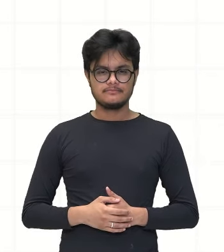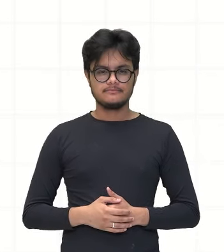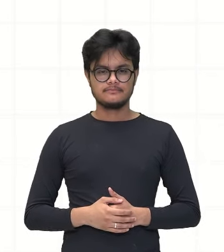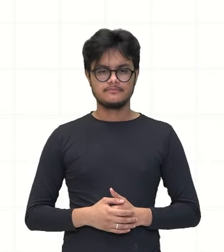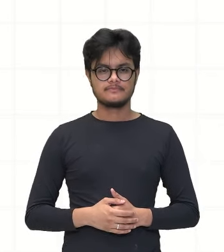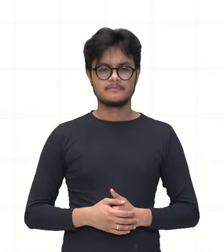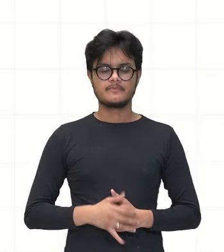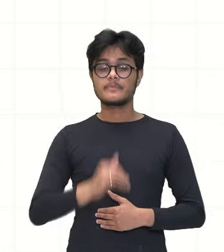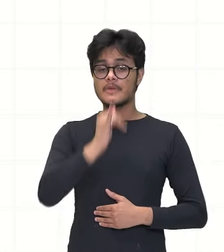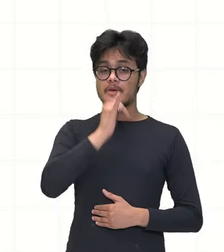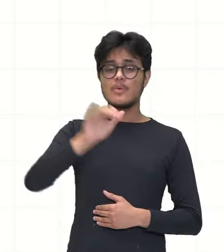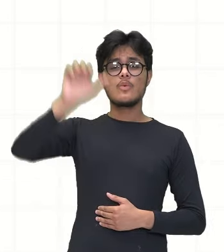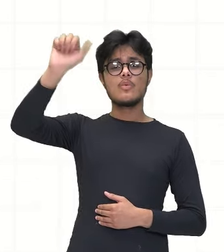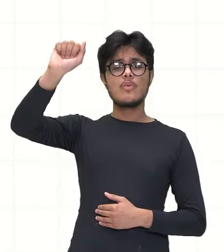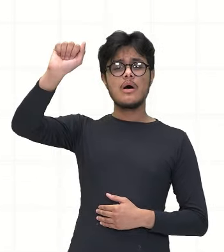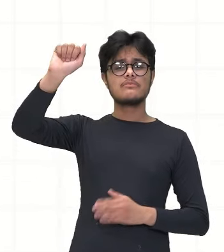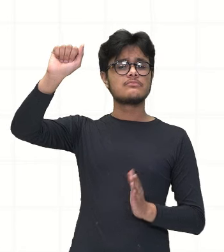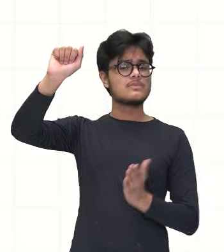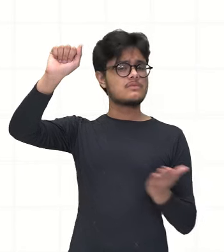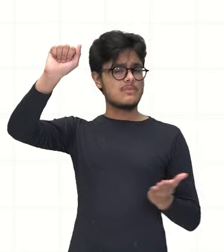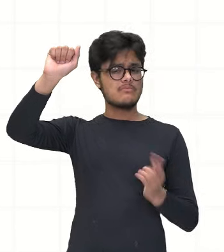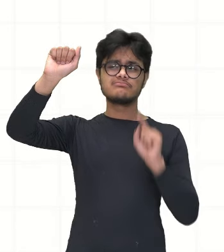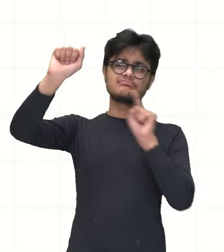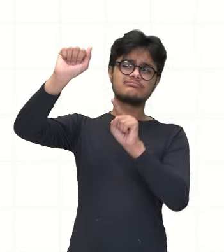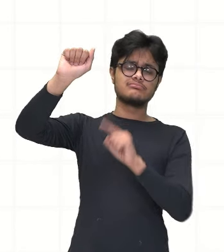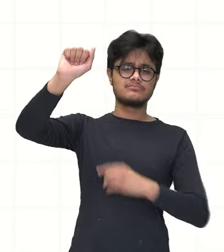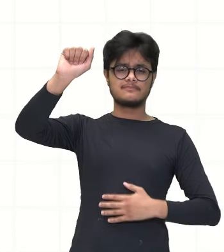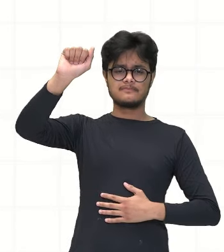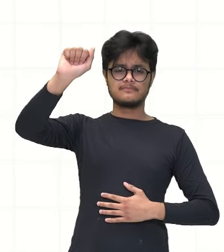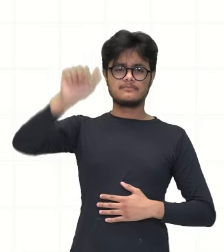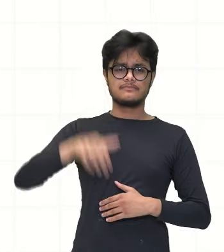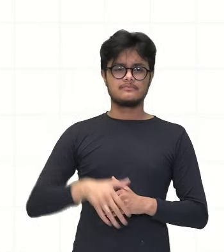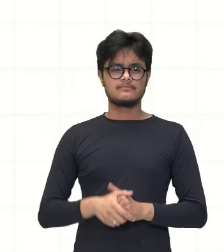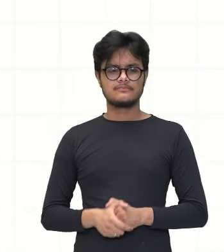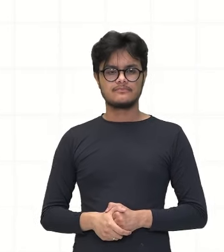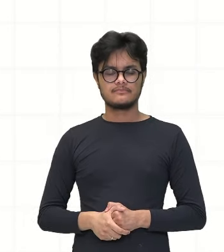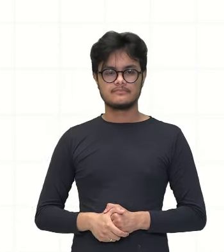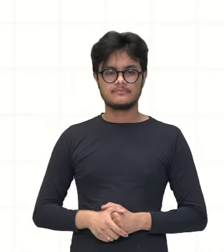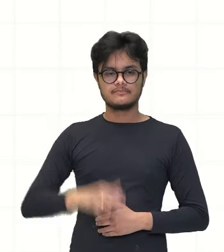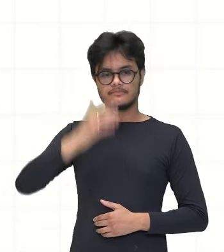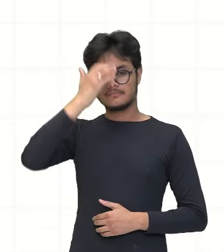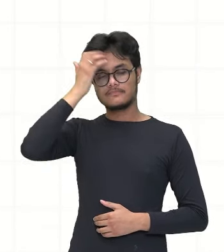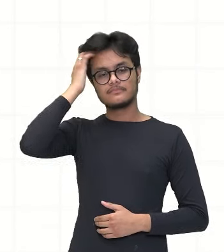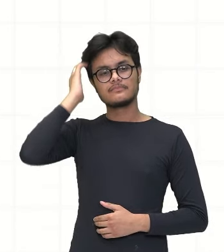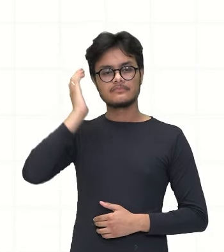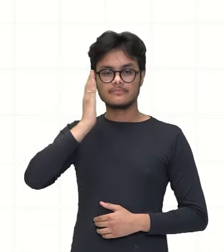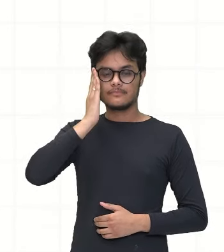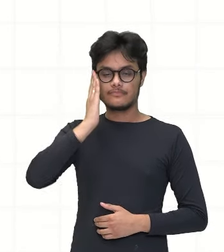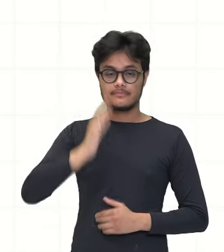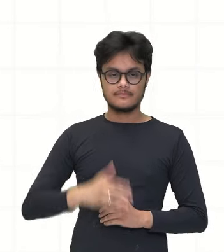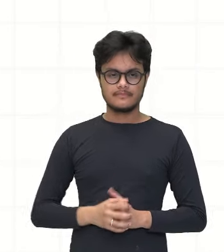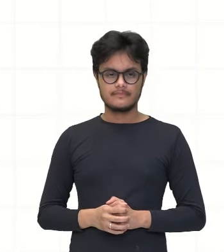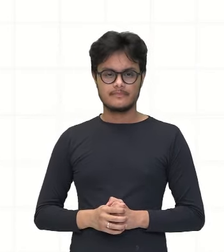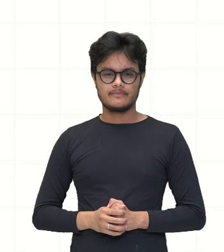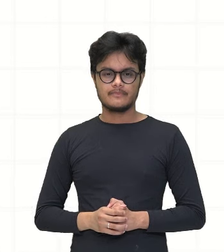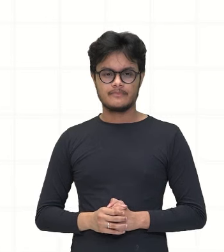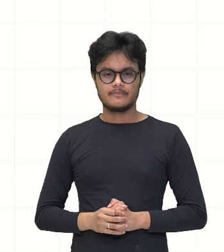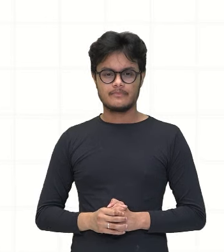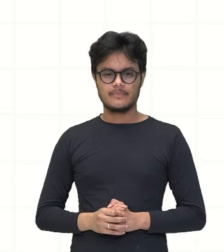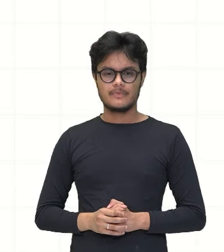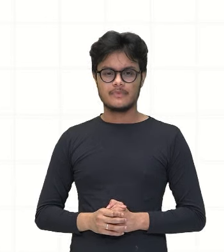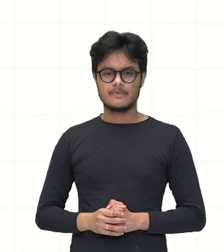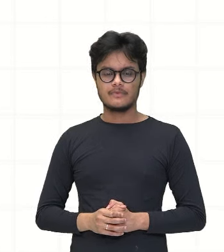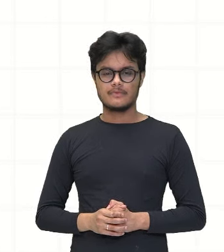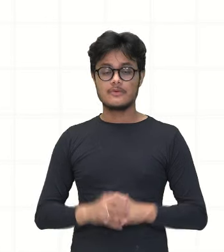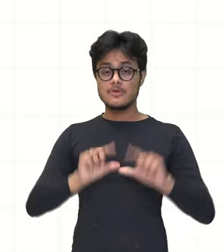quem é esse ponto A. Então, quem é o ponto A? Aí você coloca assim, O ponto A vai ser primeiro você ver quem ele é